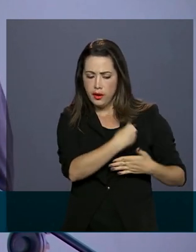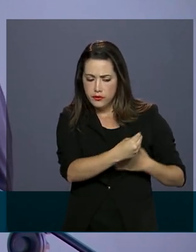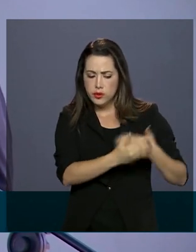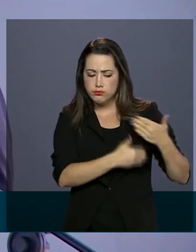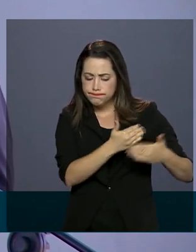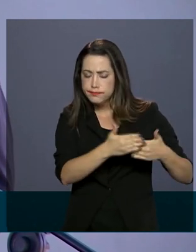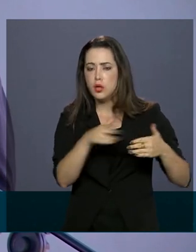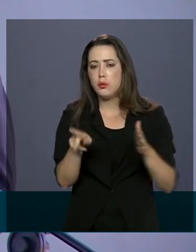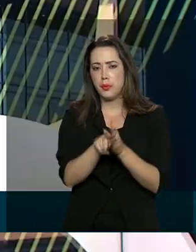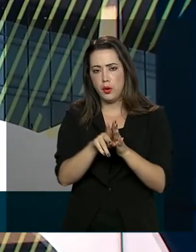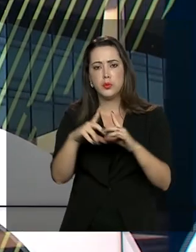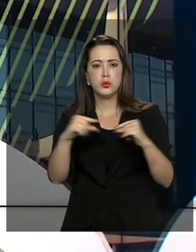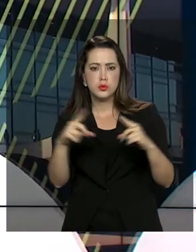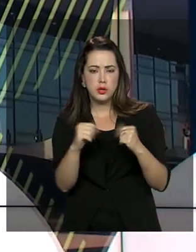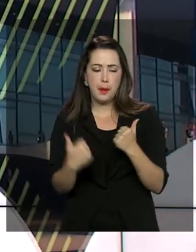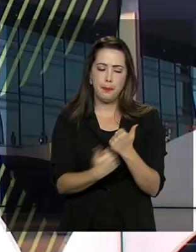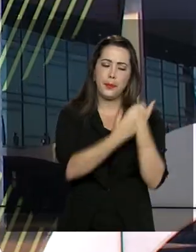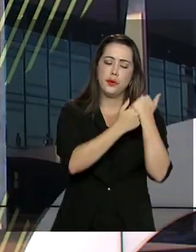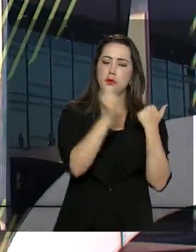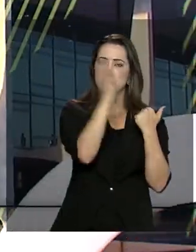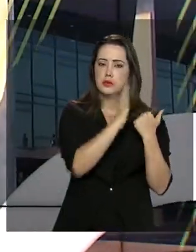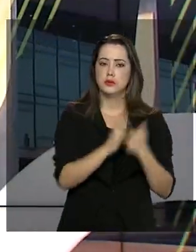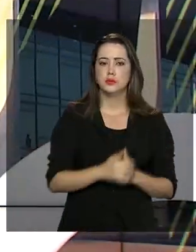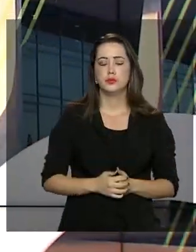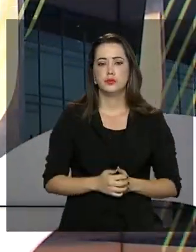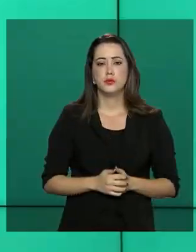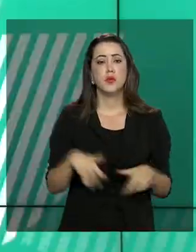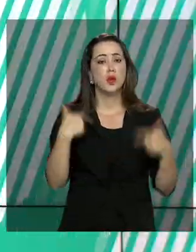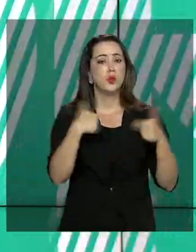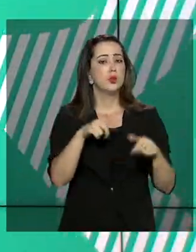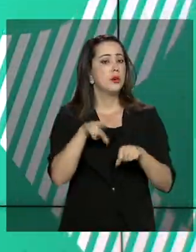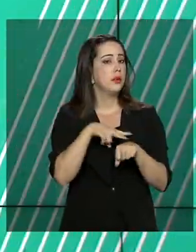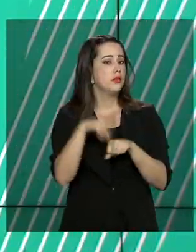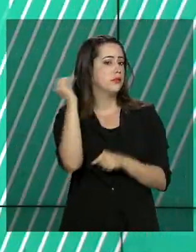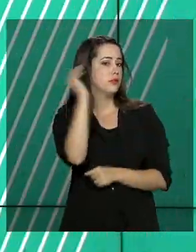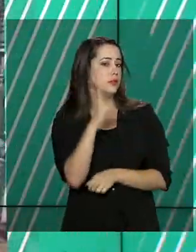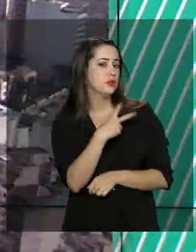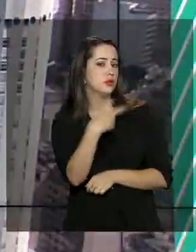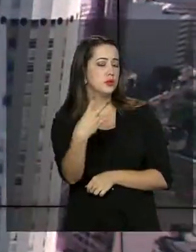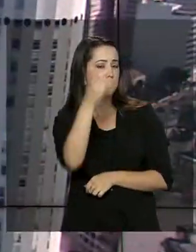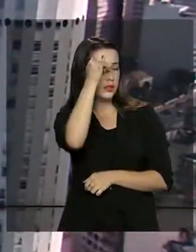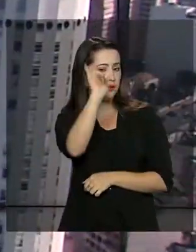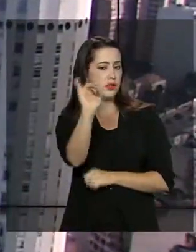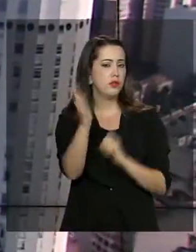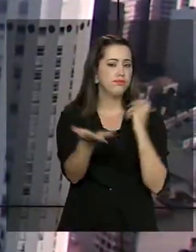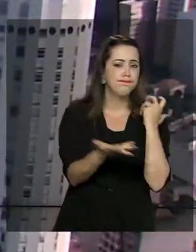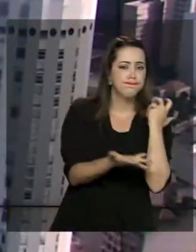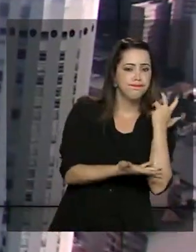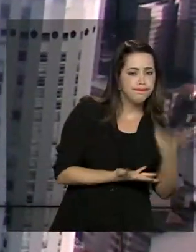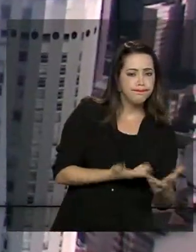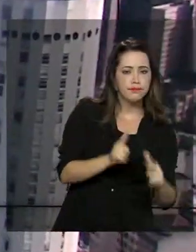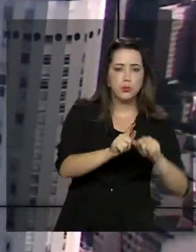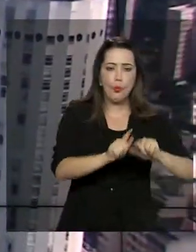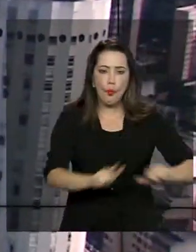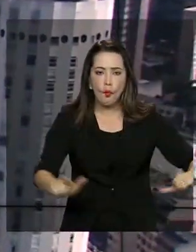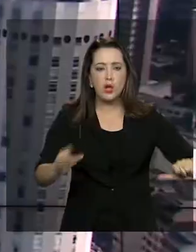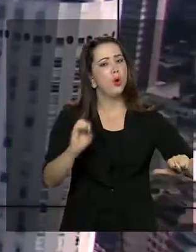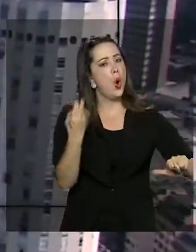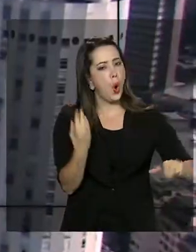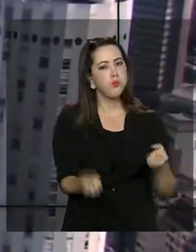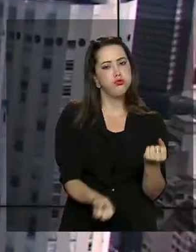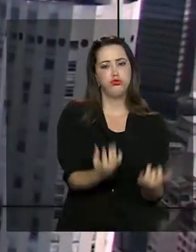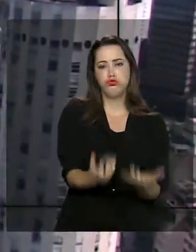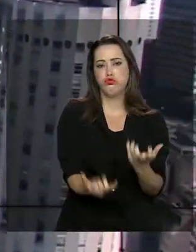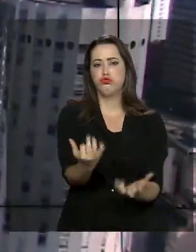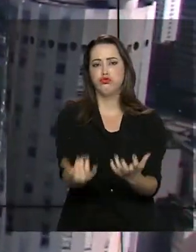para a nossa pátria. E a Operação Verde Brasil 2, de combate ao desmatamento e queimadas ilegais na